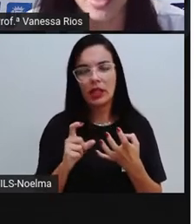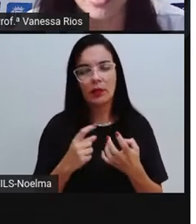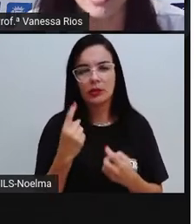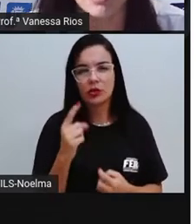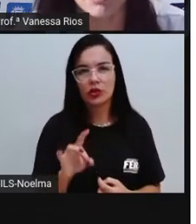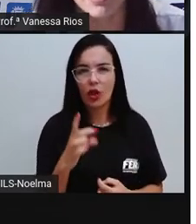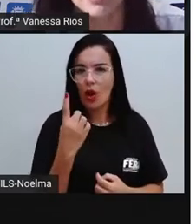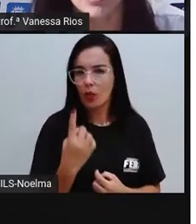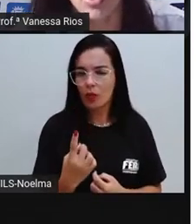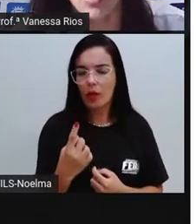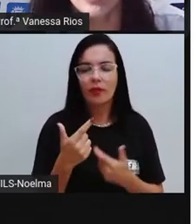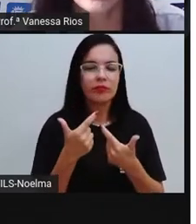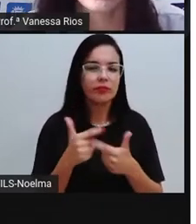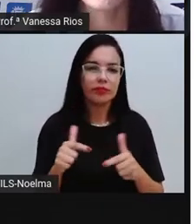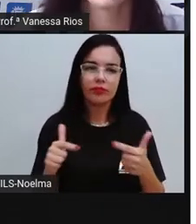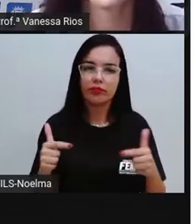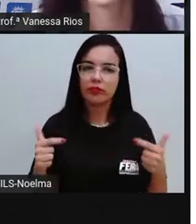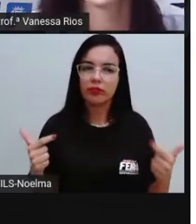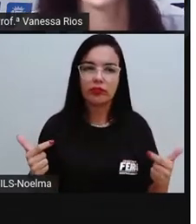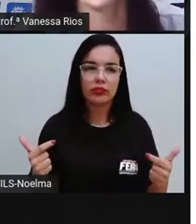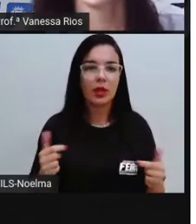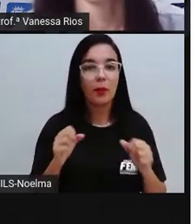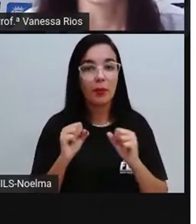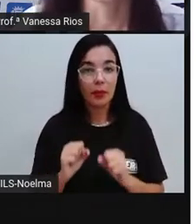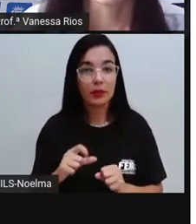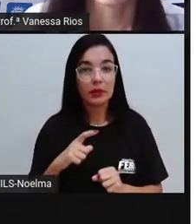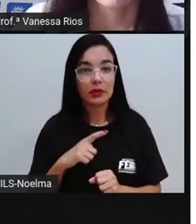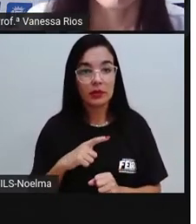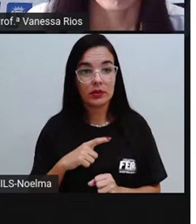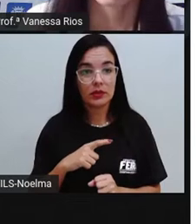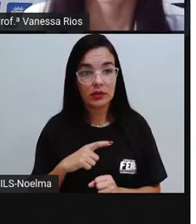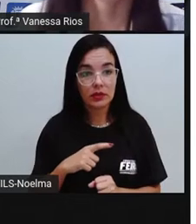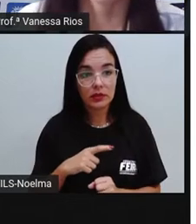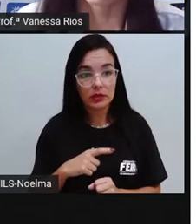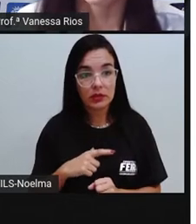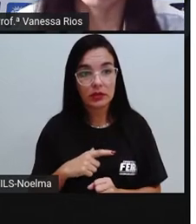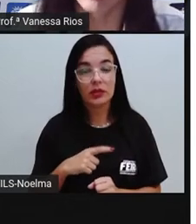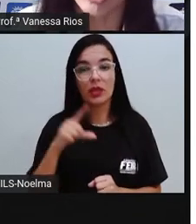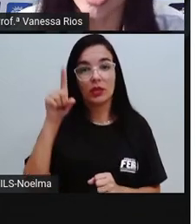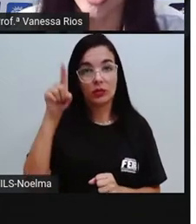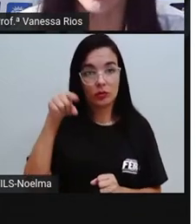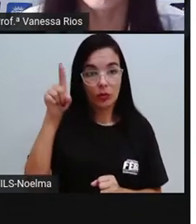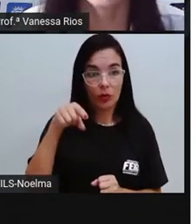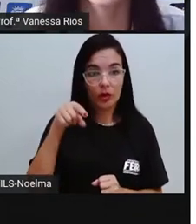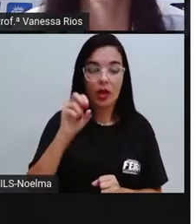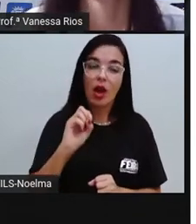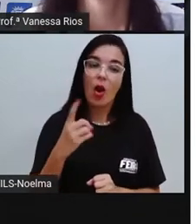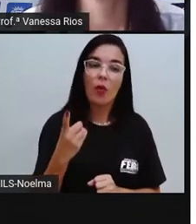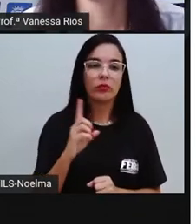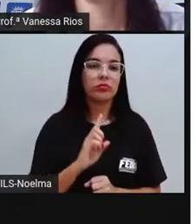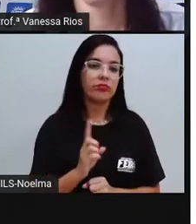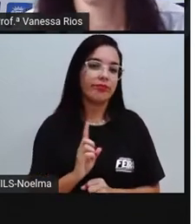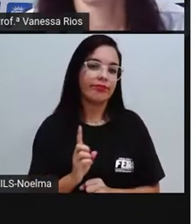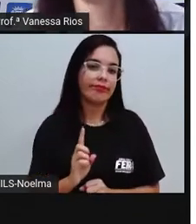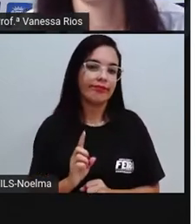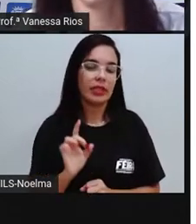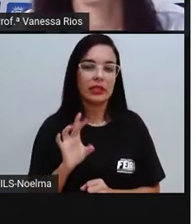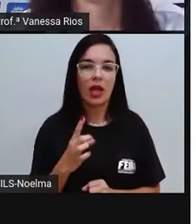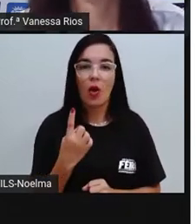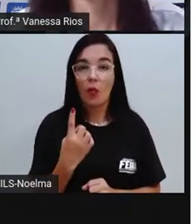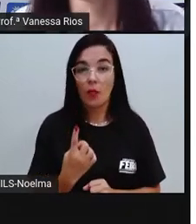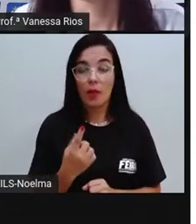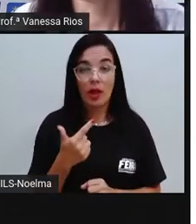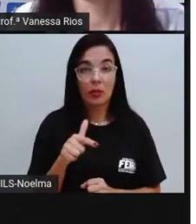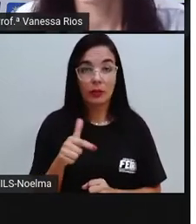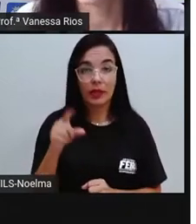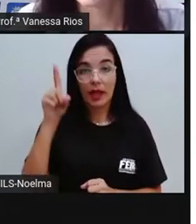tem uma sílaba só, ela pode ter essa sílaba como uma sílaba tônica, ou se for uma sílaba